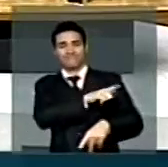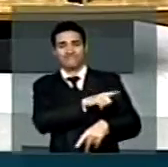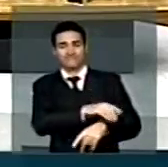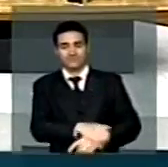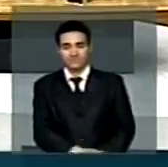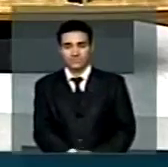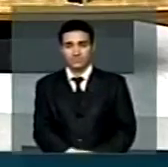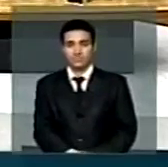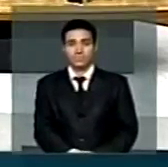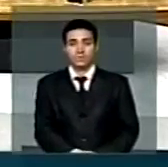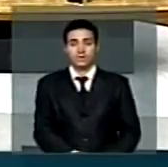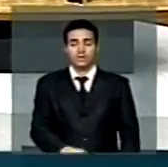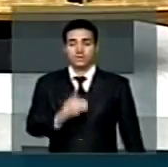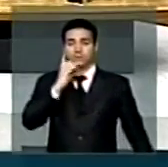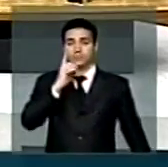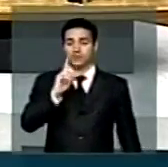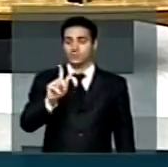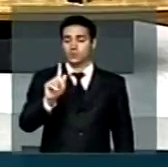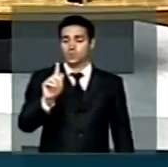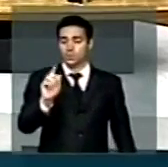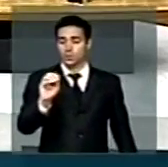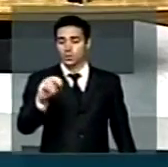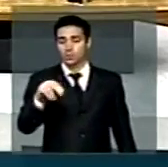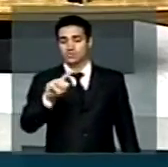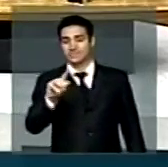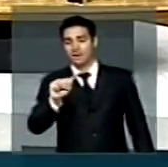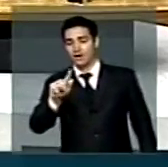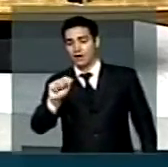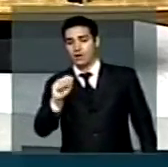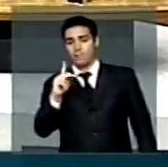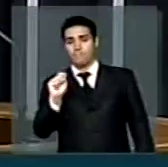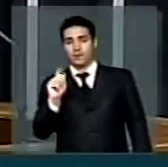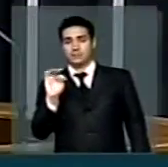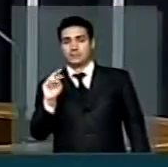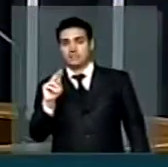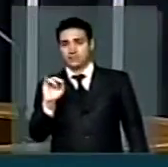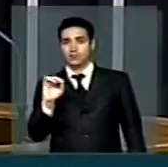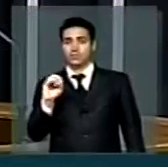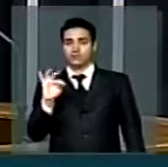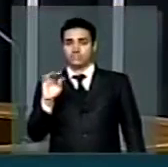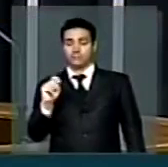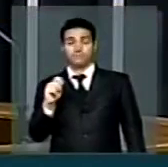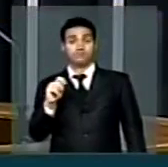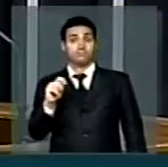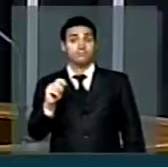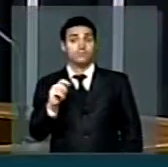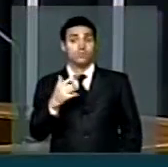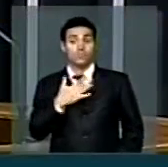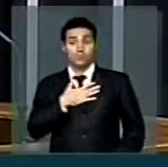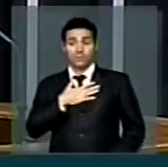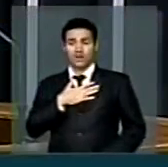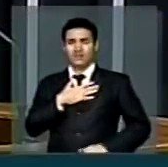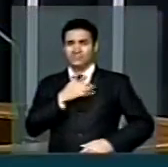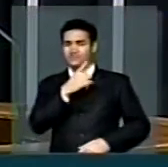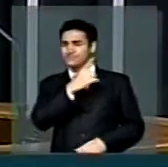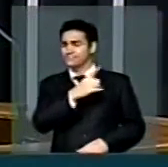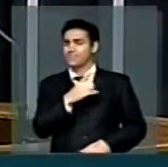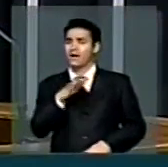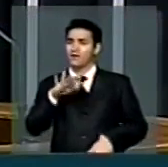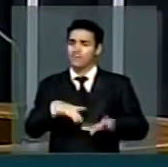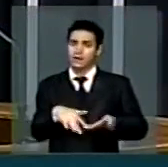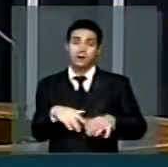Do Gonzaga Patriota, PSB Pernambuco. Senhor presidente, lá no meu sertão, quando não é 8, 80.